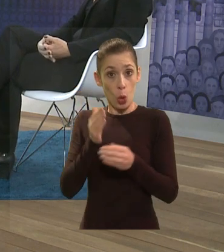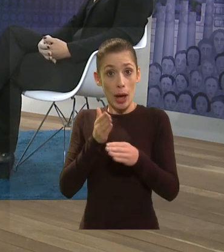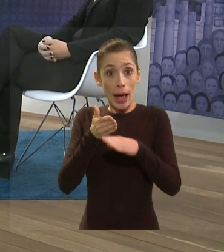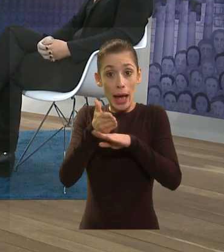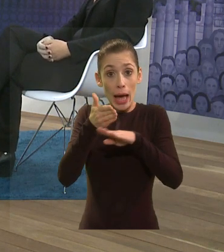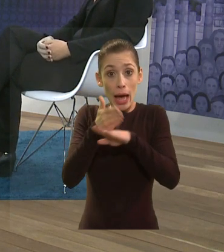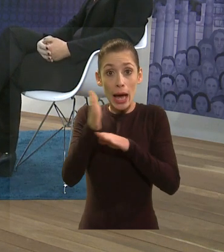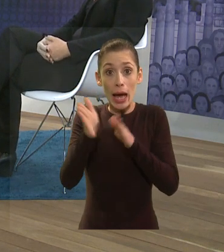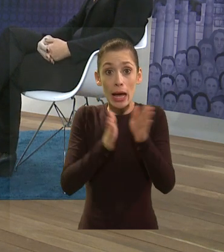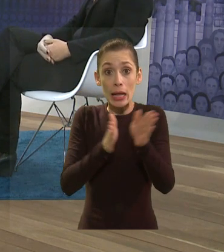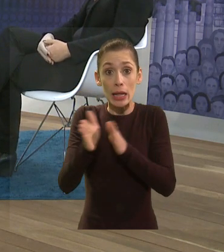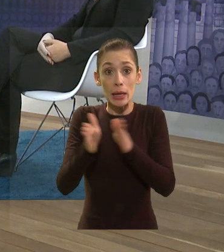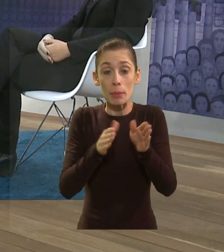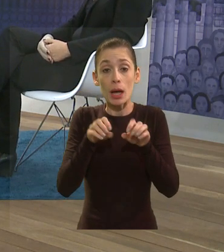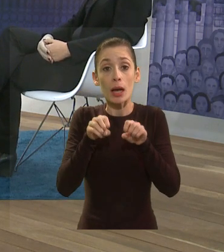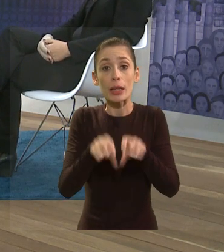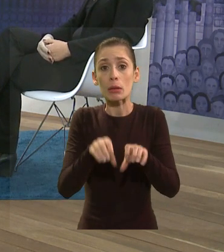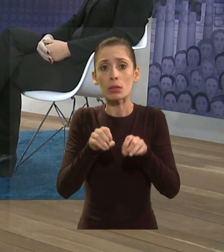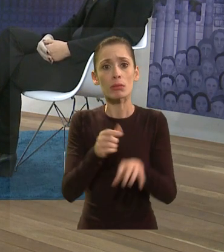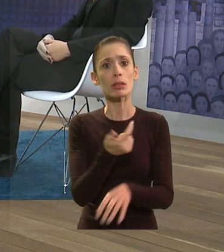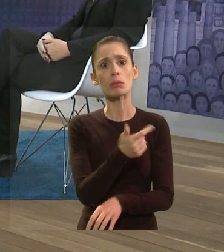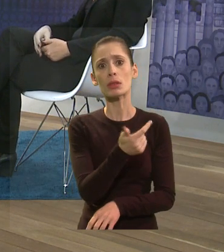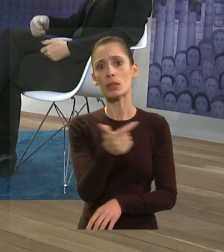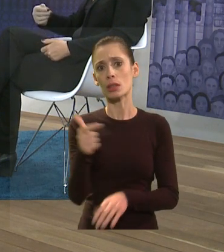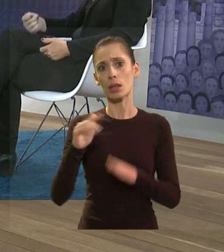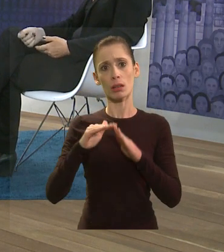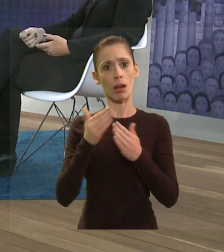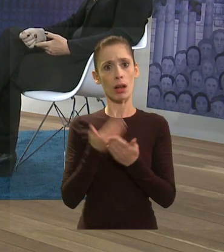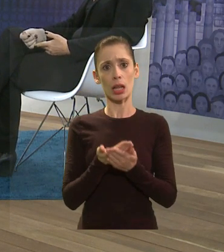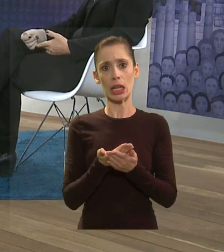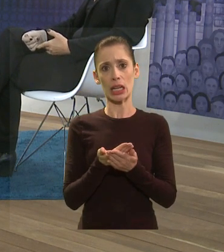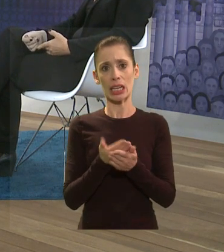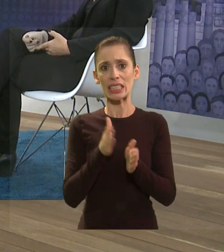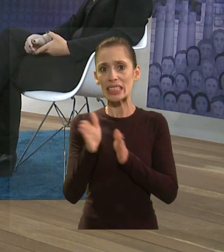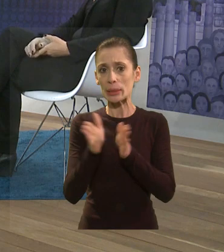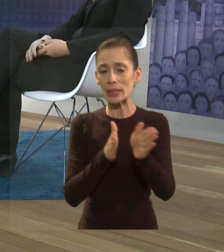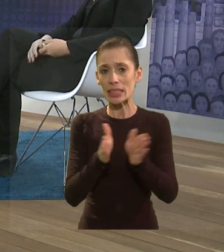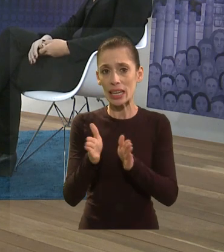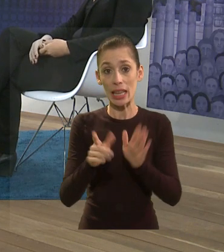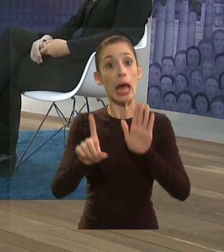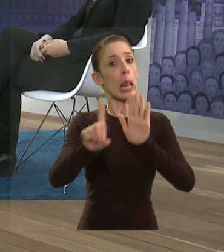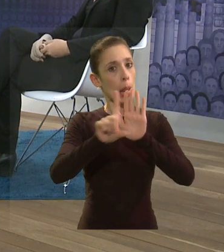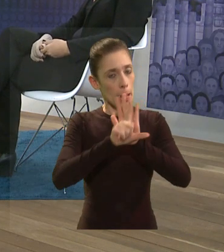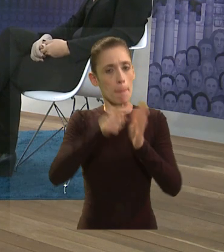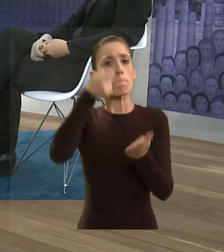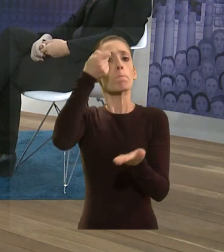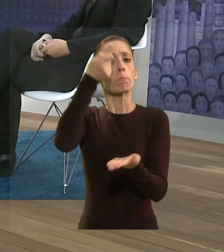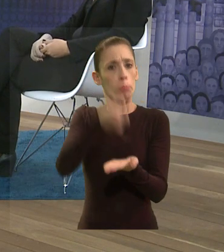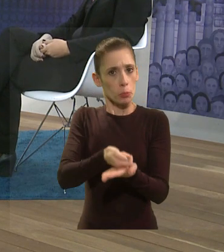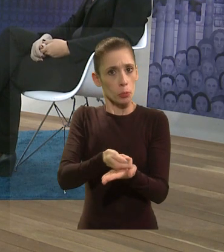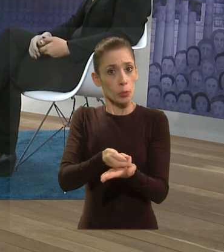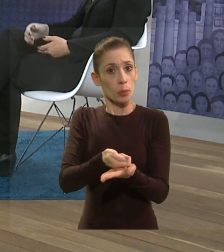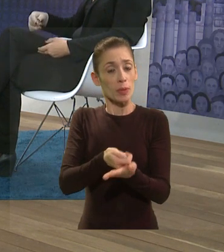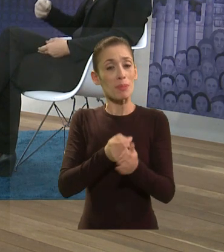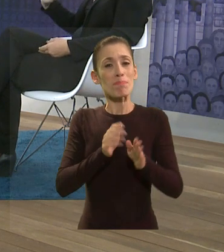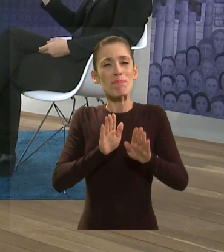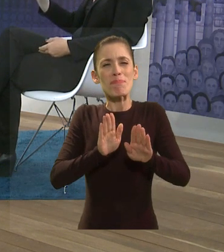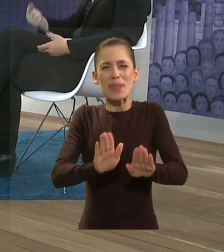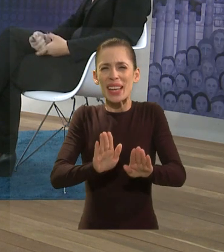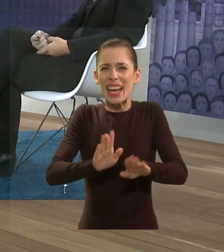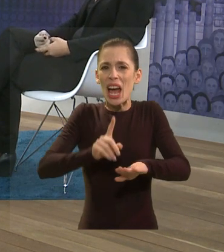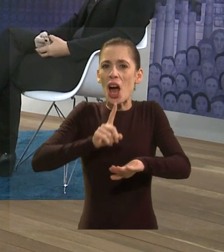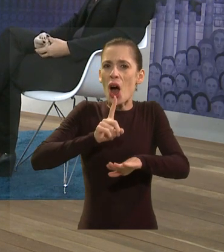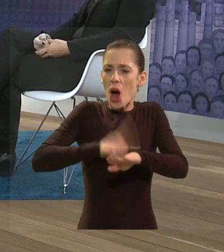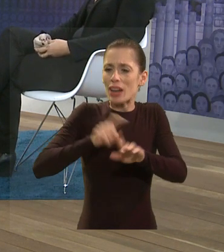educação havia, né. Então, a legislação obriga, só que eu acho que está na hora de, assim, a